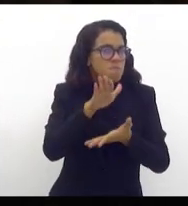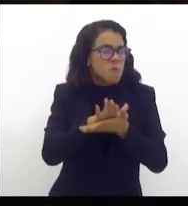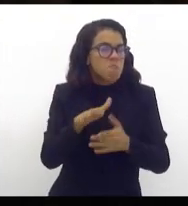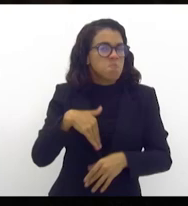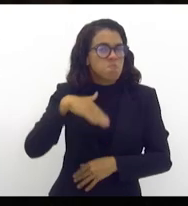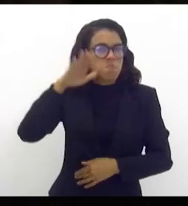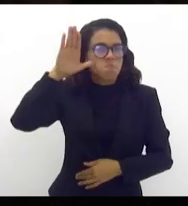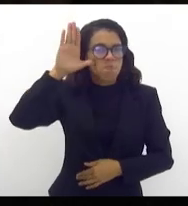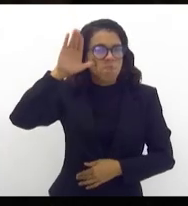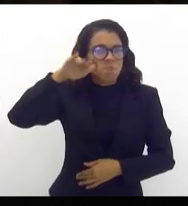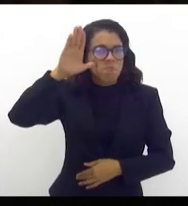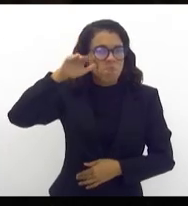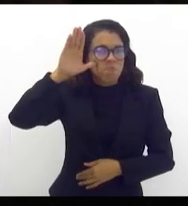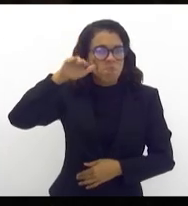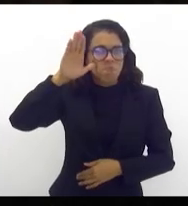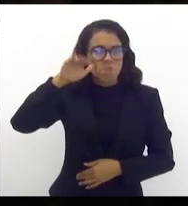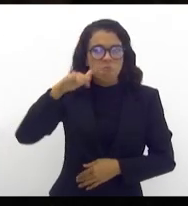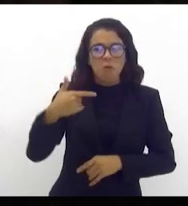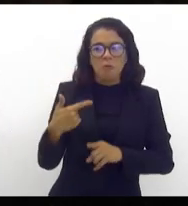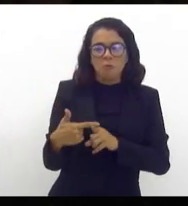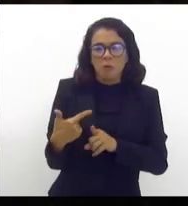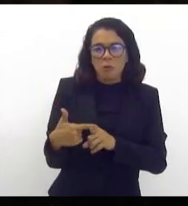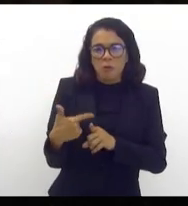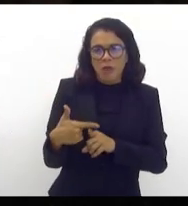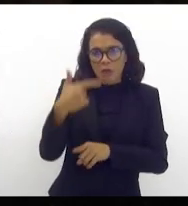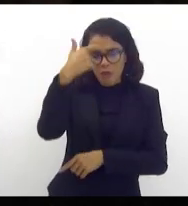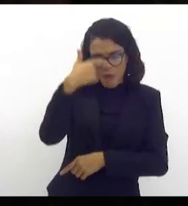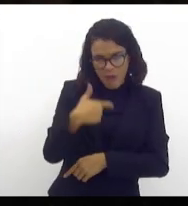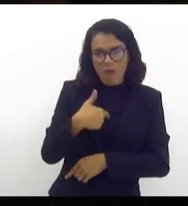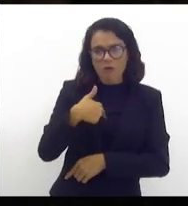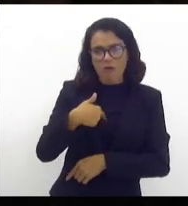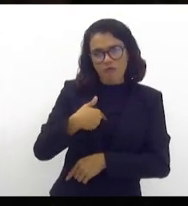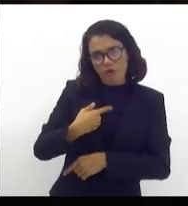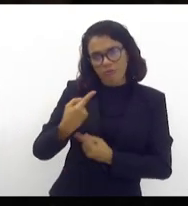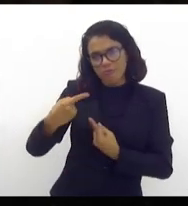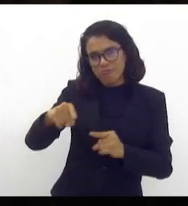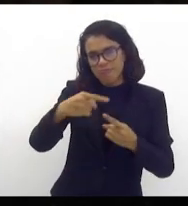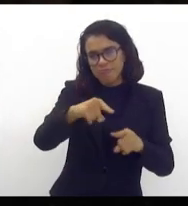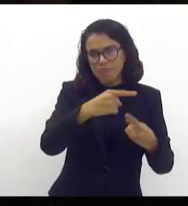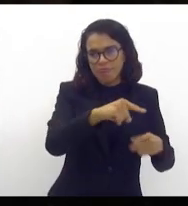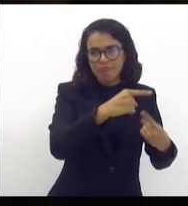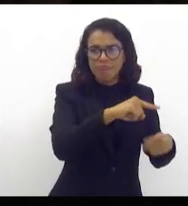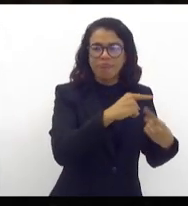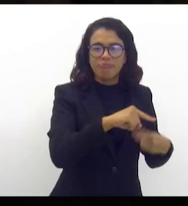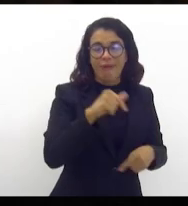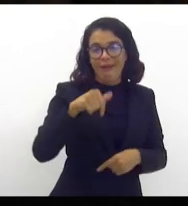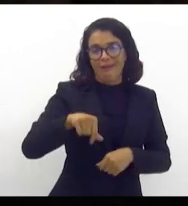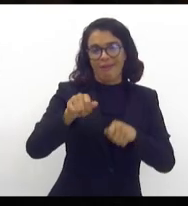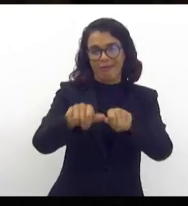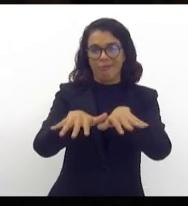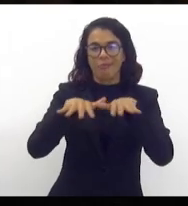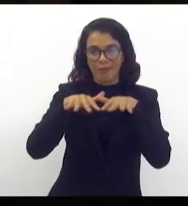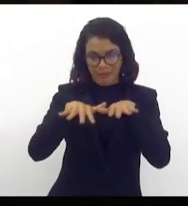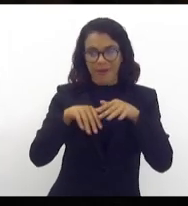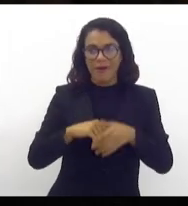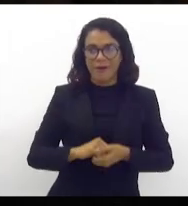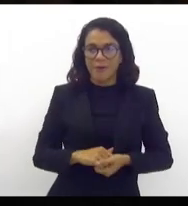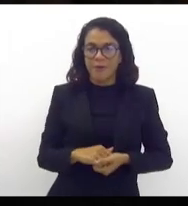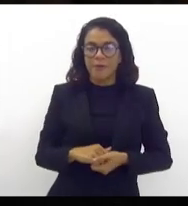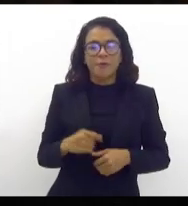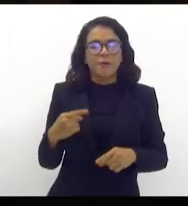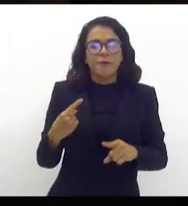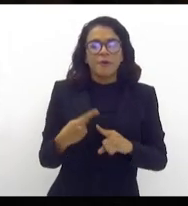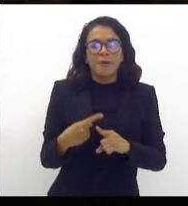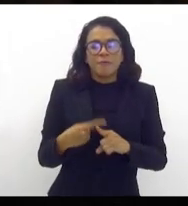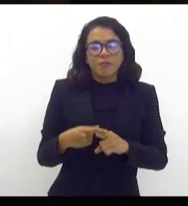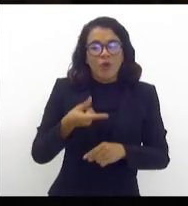curiosidade que vou aqui levantar novamente em plenário. porque,